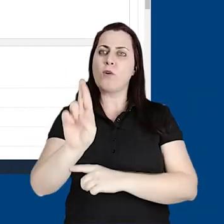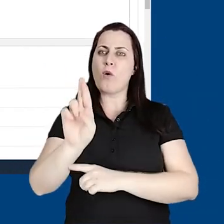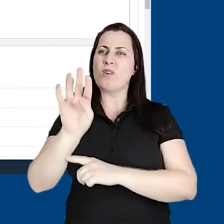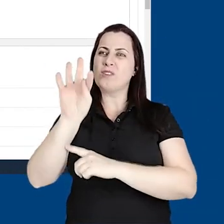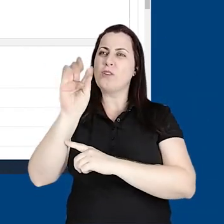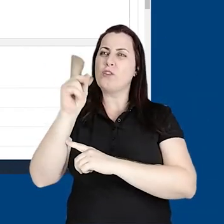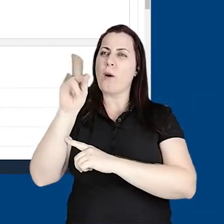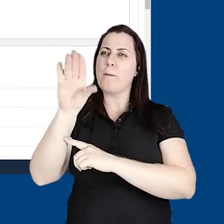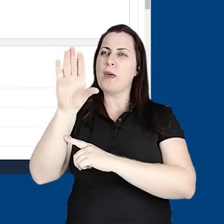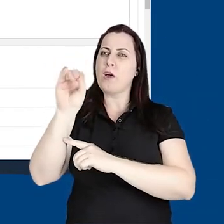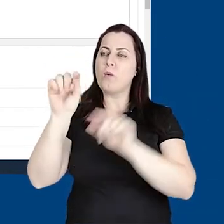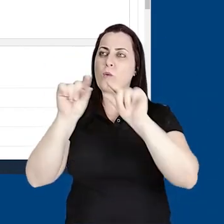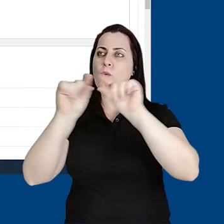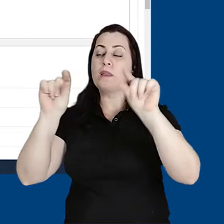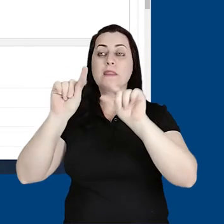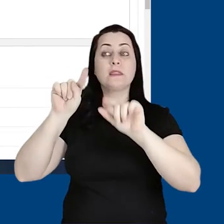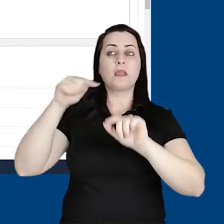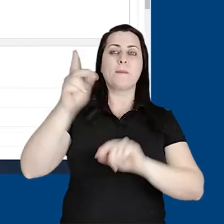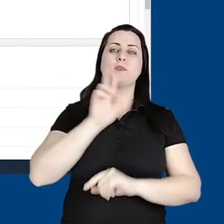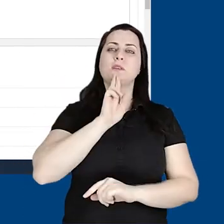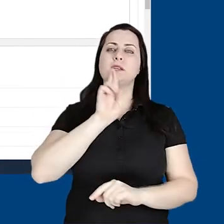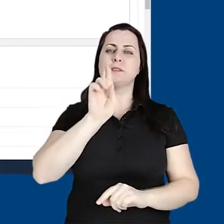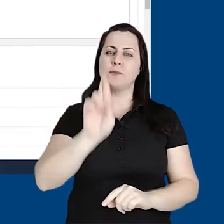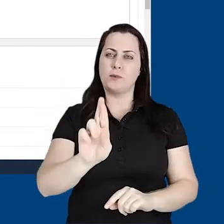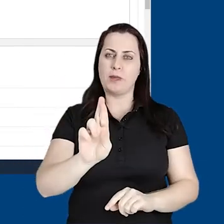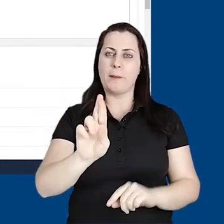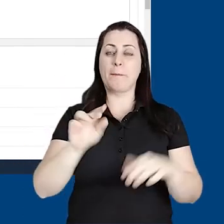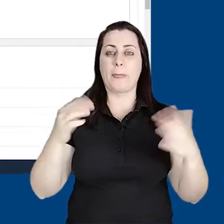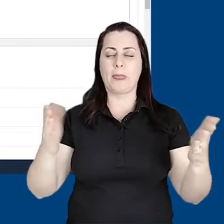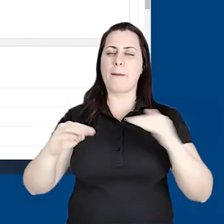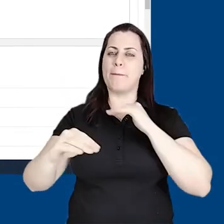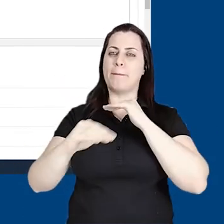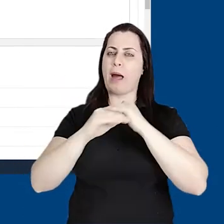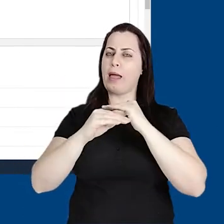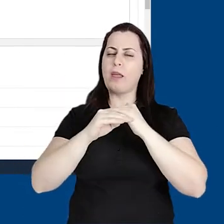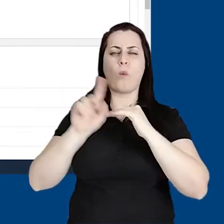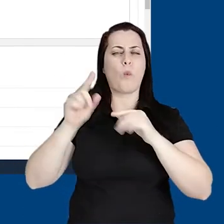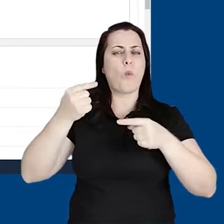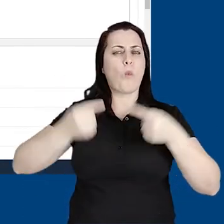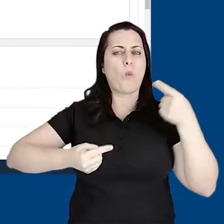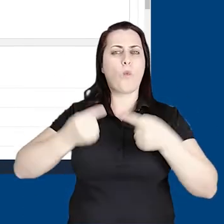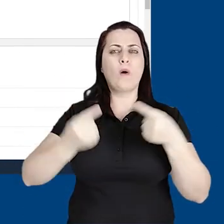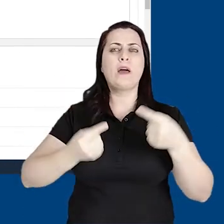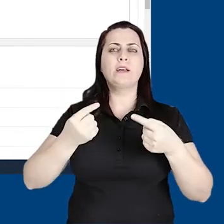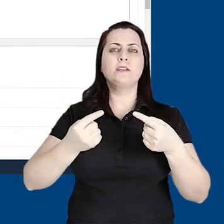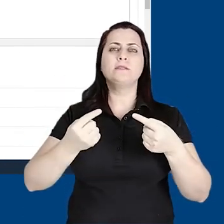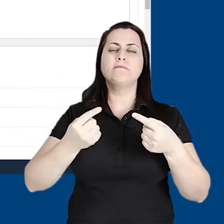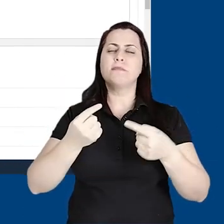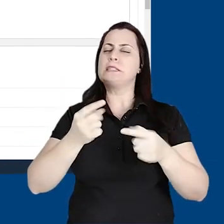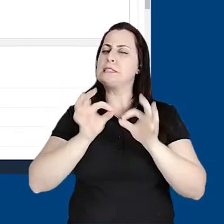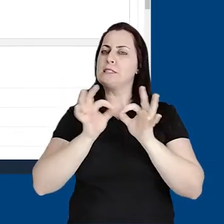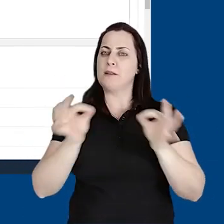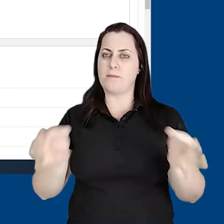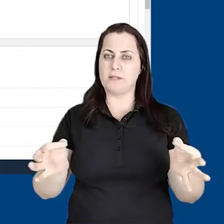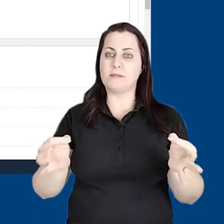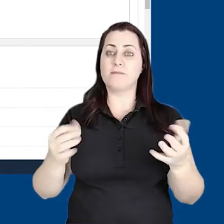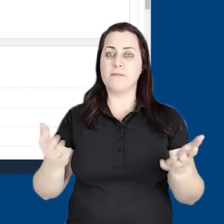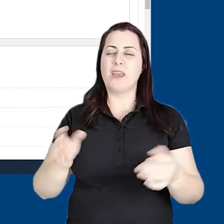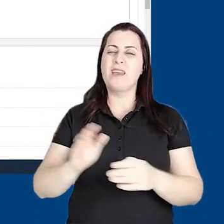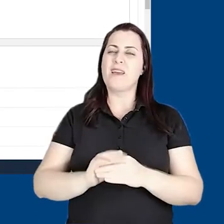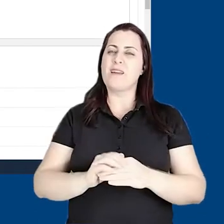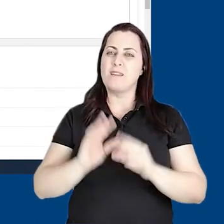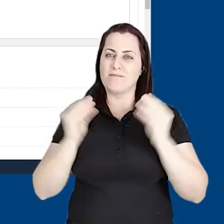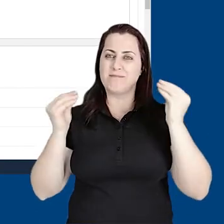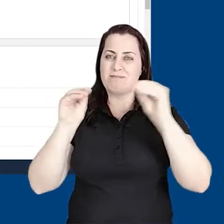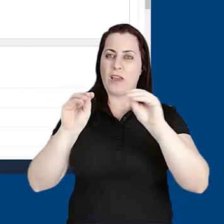tópico depois que ele mesmo responder. Fórum padrão e única discussão simples. Vamos manter fórum geral